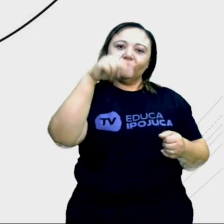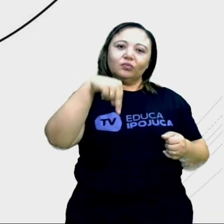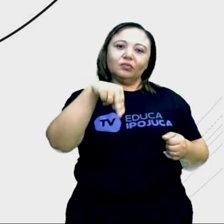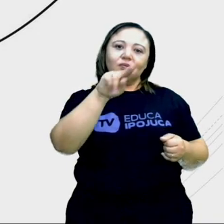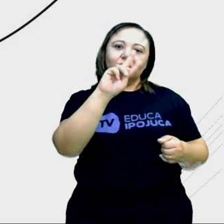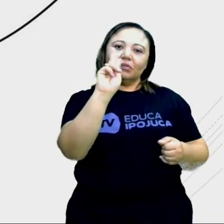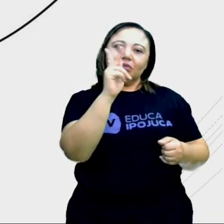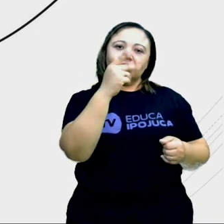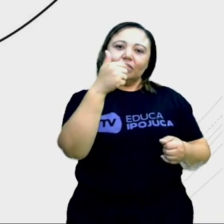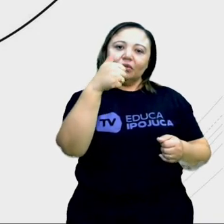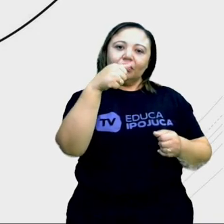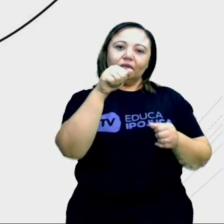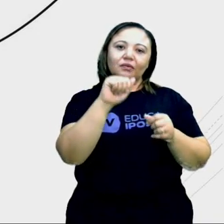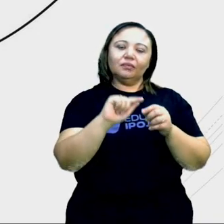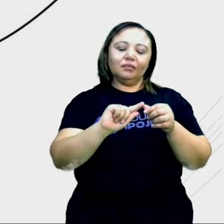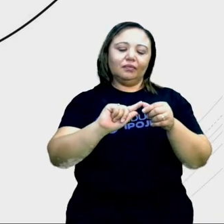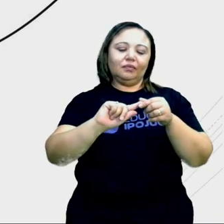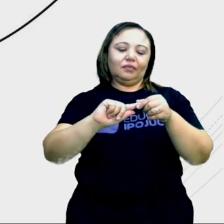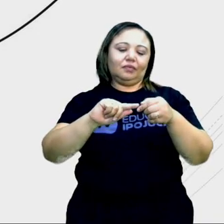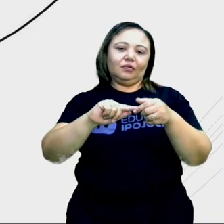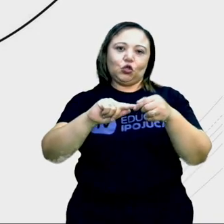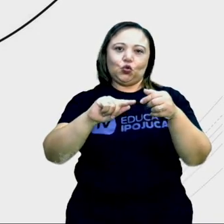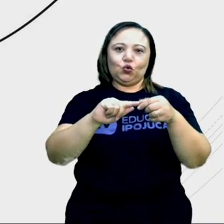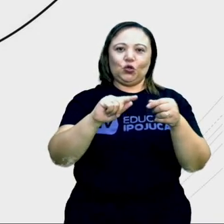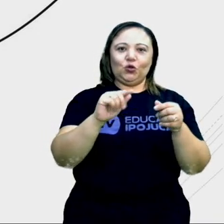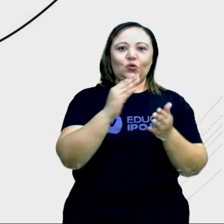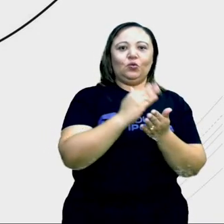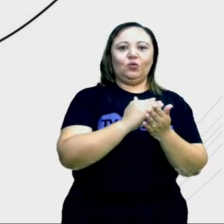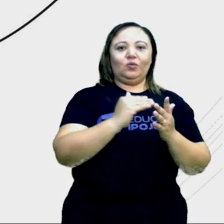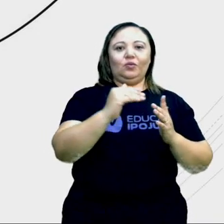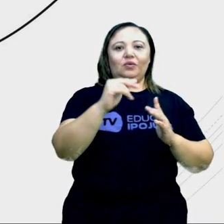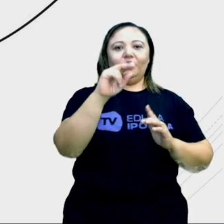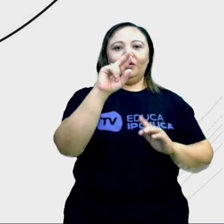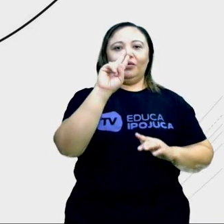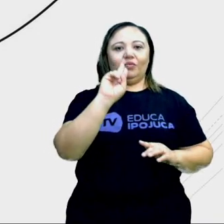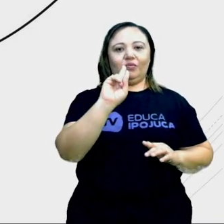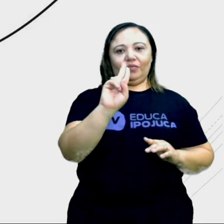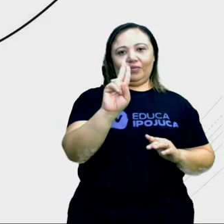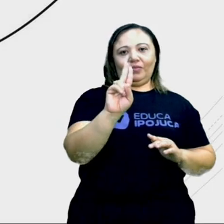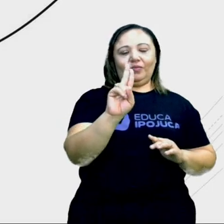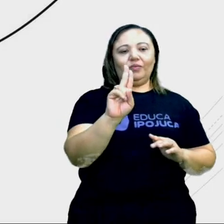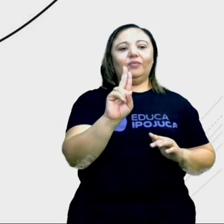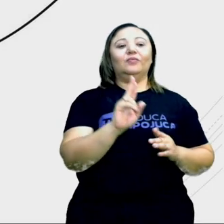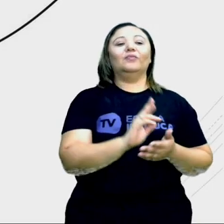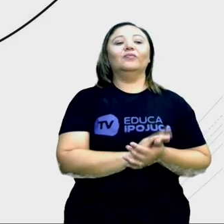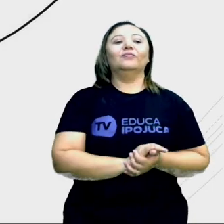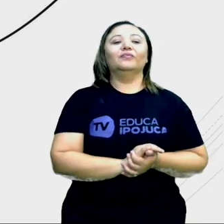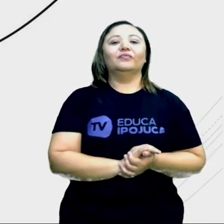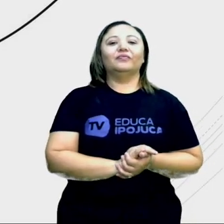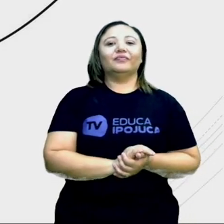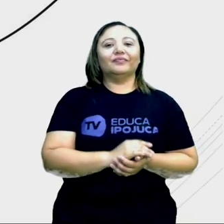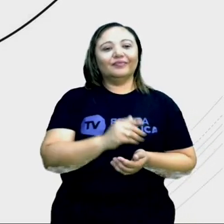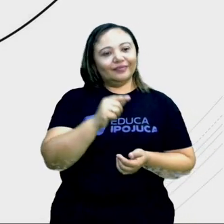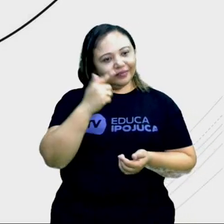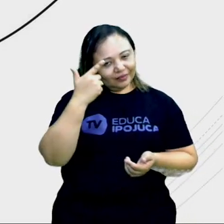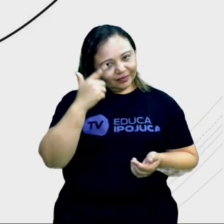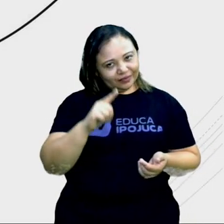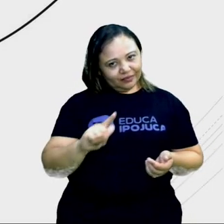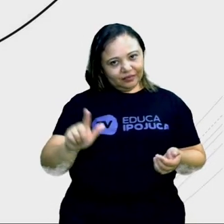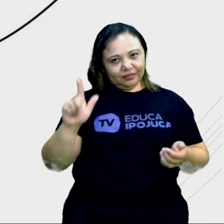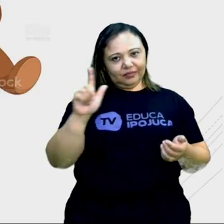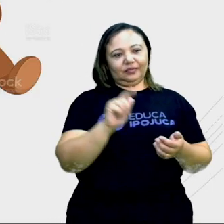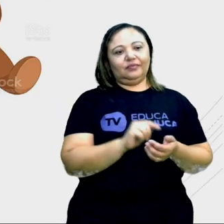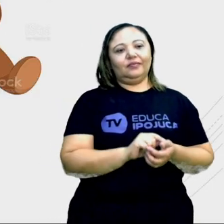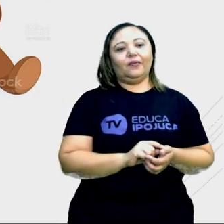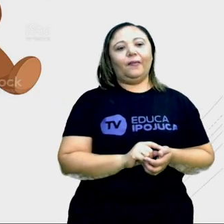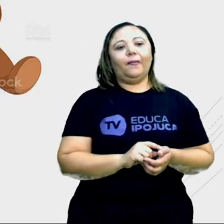unha do nosso dedinho. Também começa com a letrinha U. Vamos ver se tem mais alguma